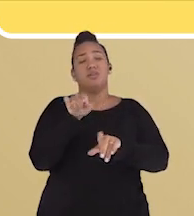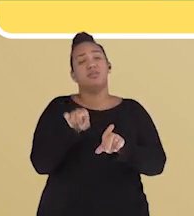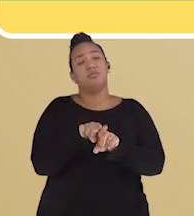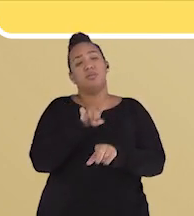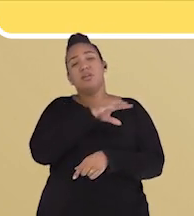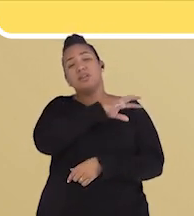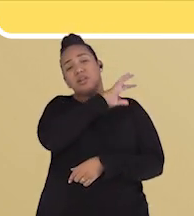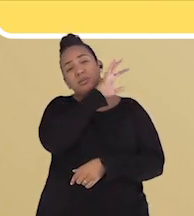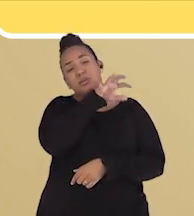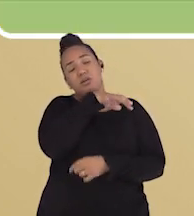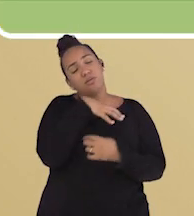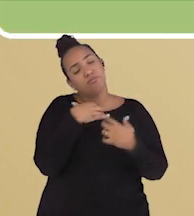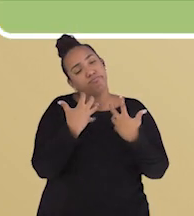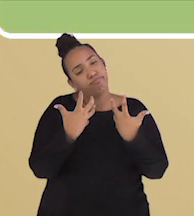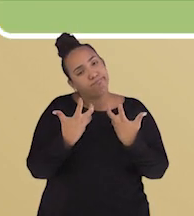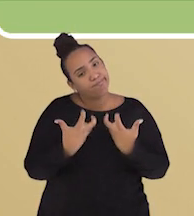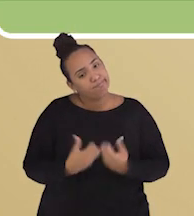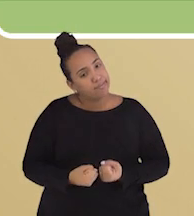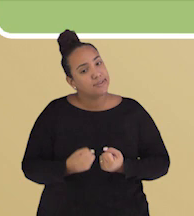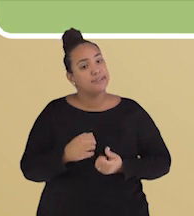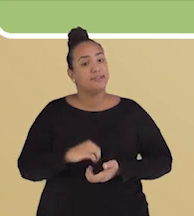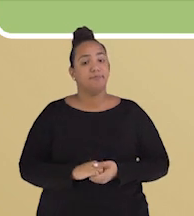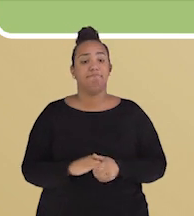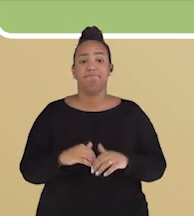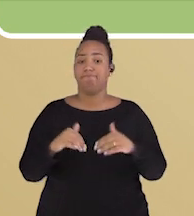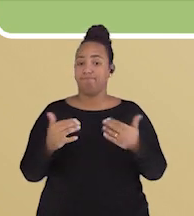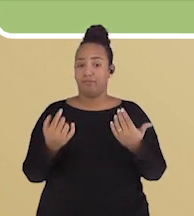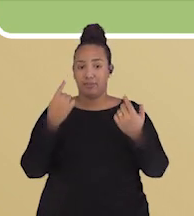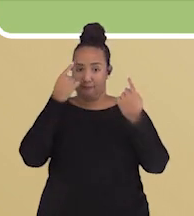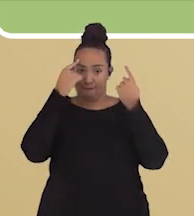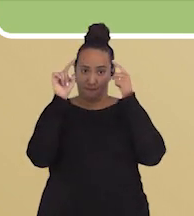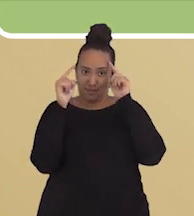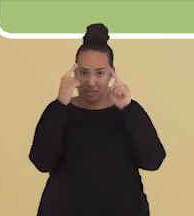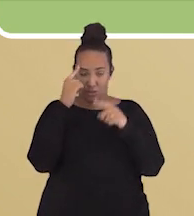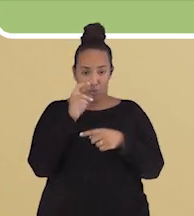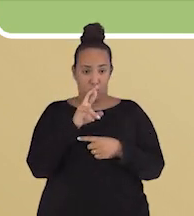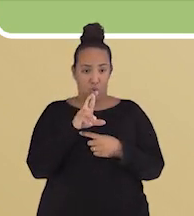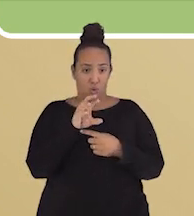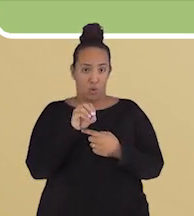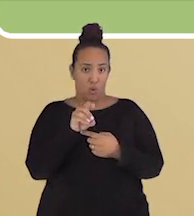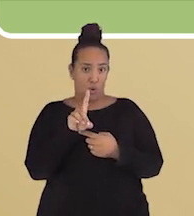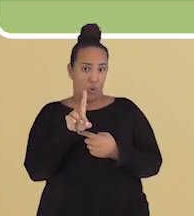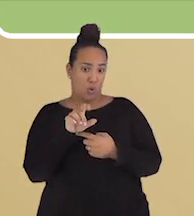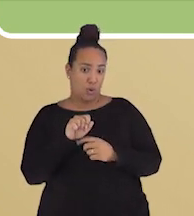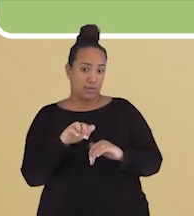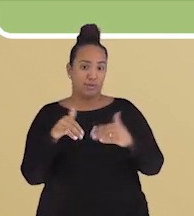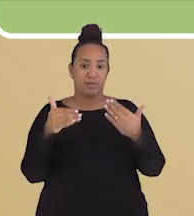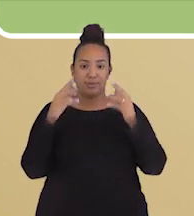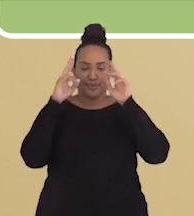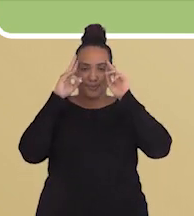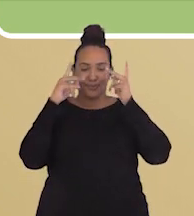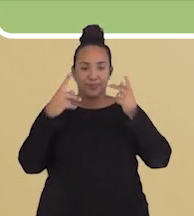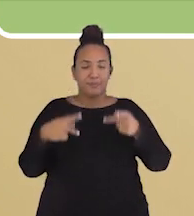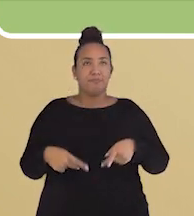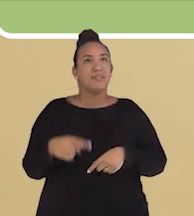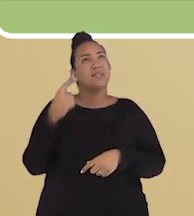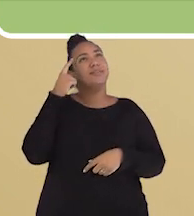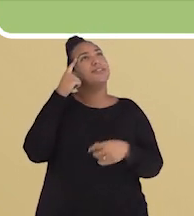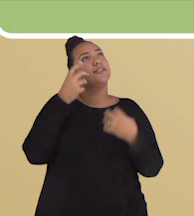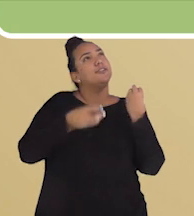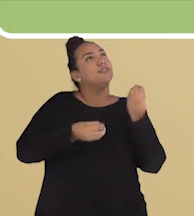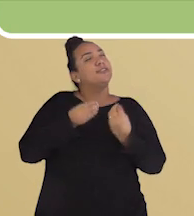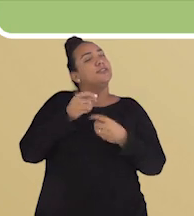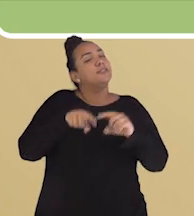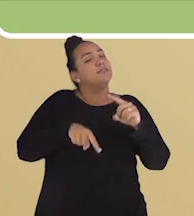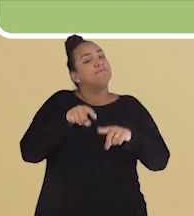rápido. Depois da invenção da roda, os seres humanos começaram a criar formas de transportar as coisas